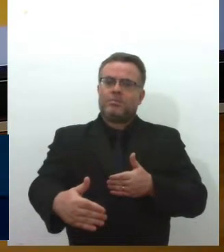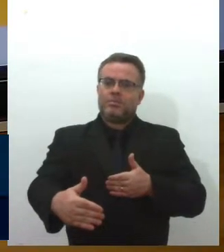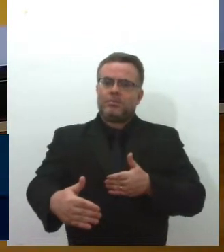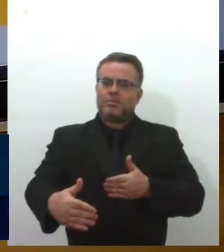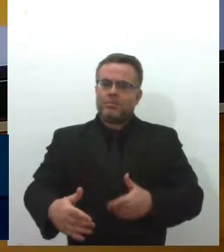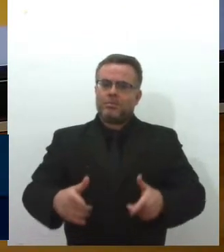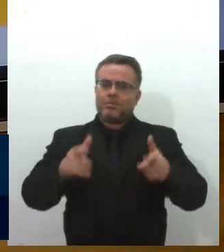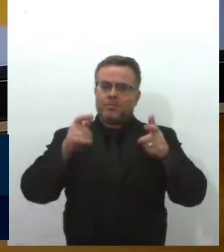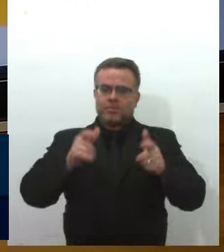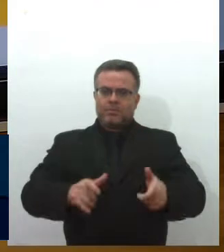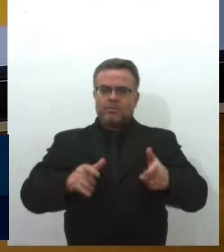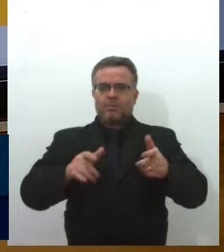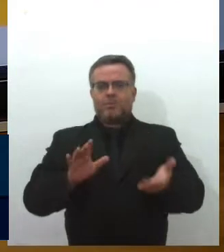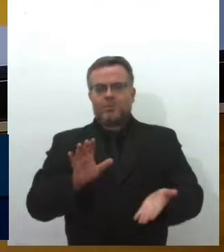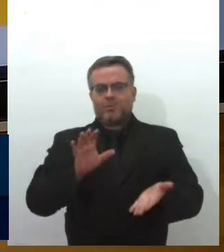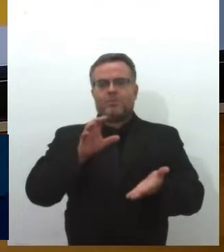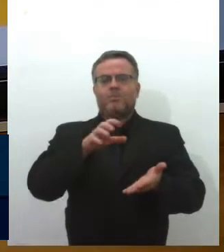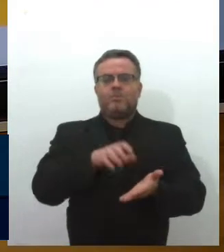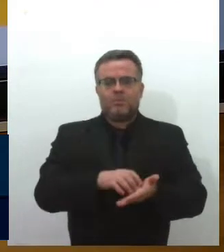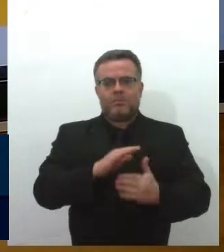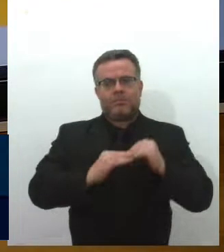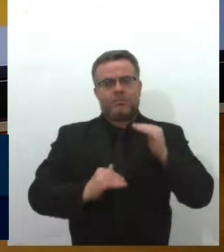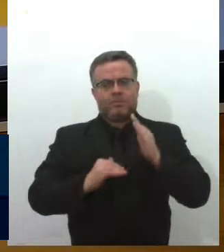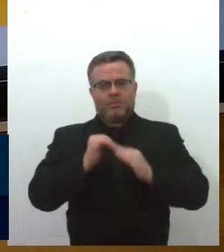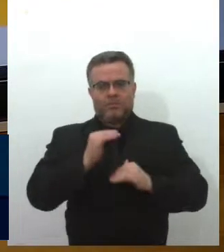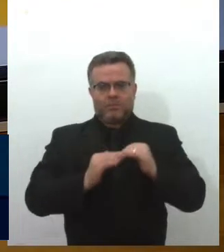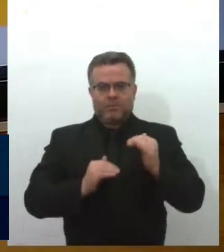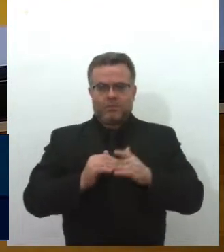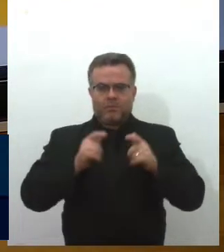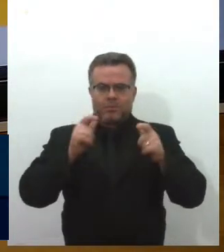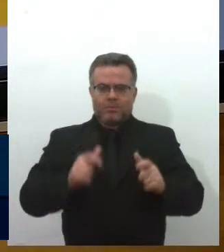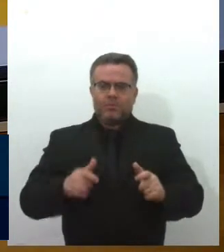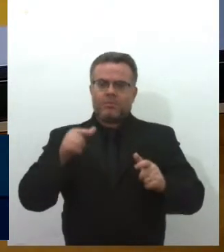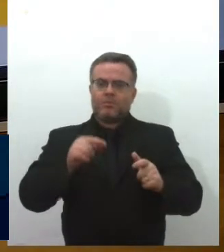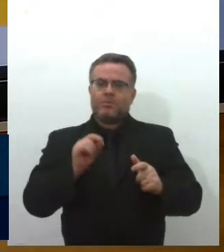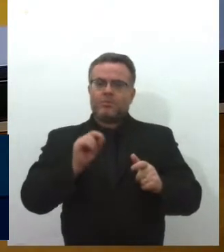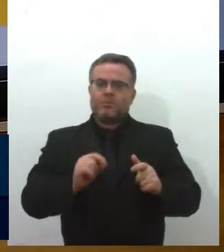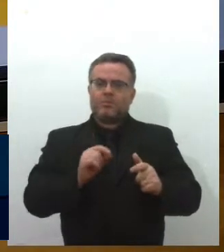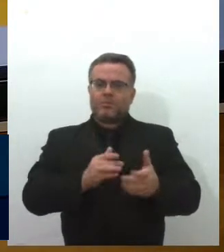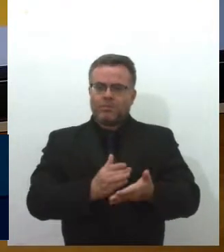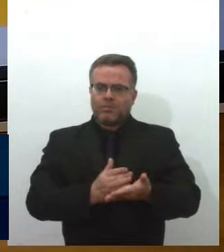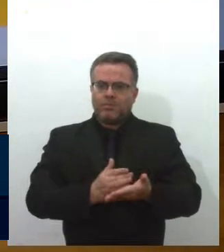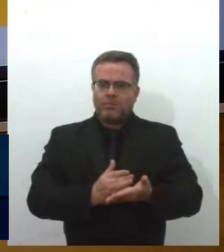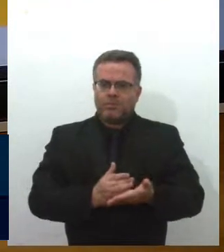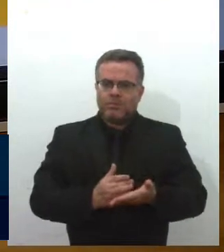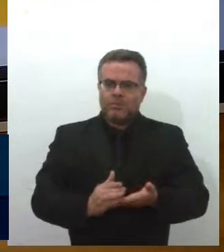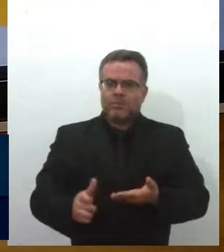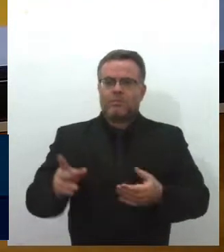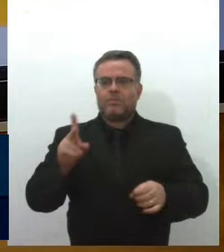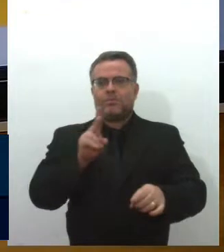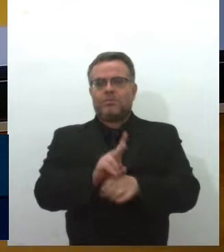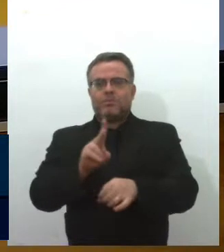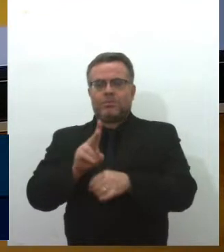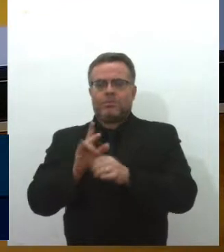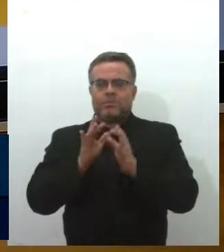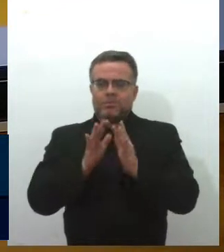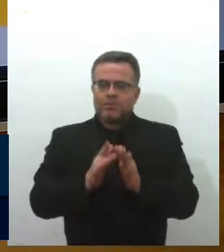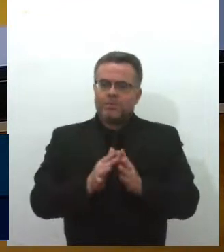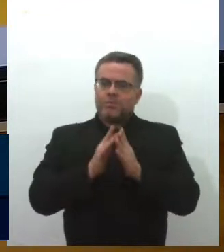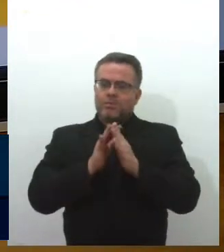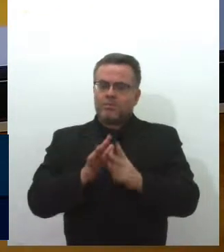Municipal de Especialidades, passará a atender os autistas